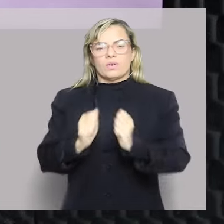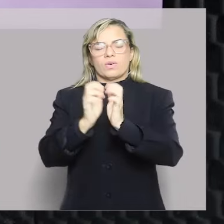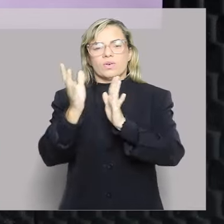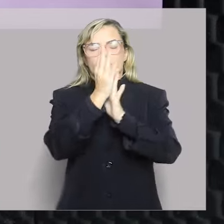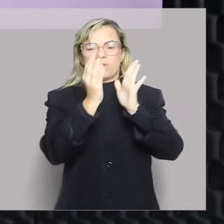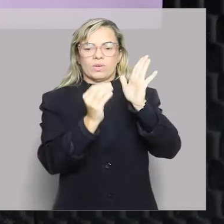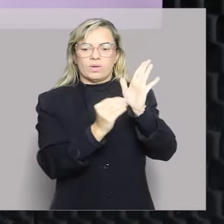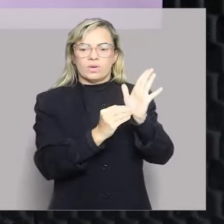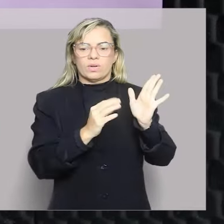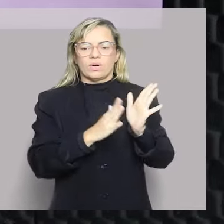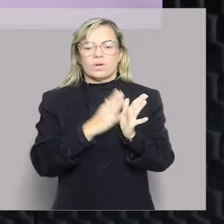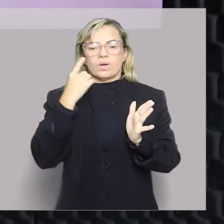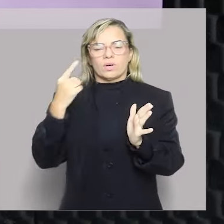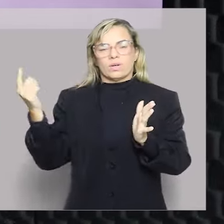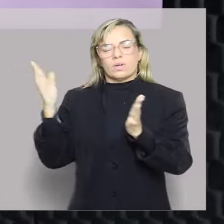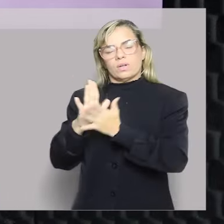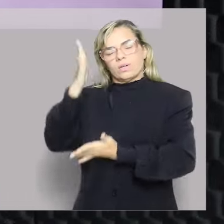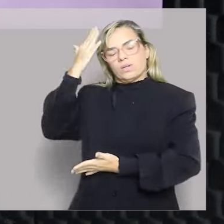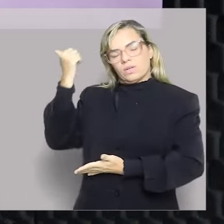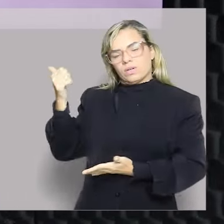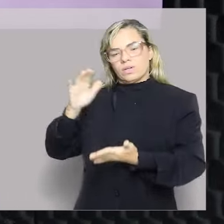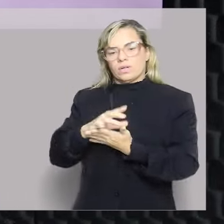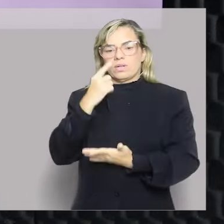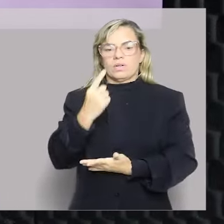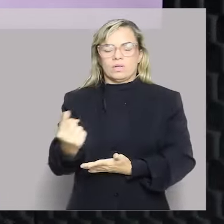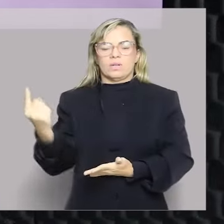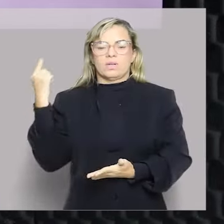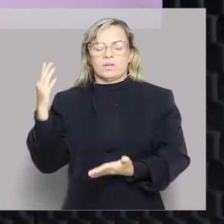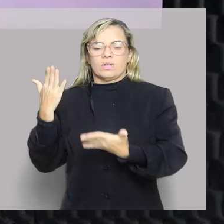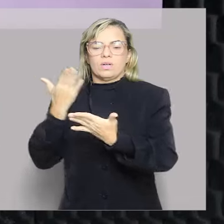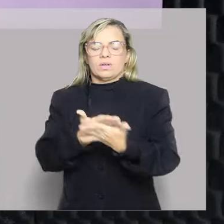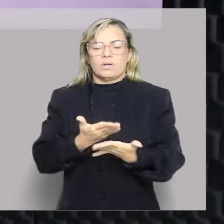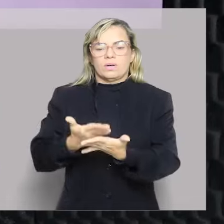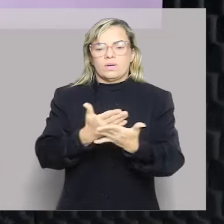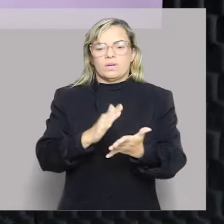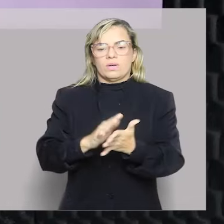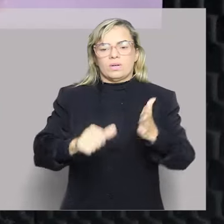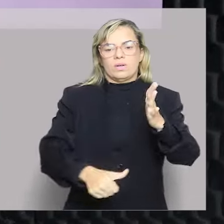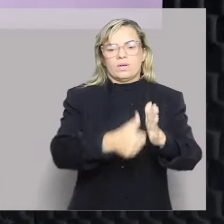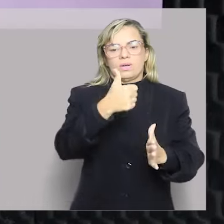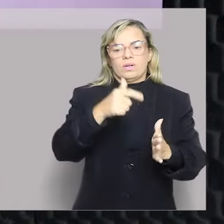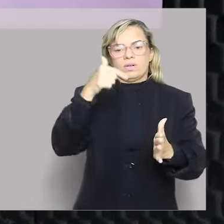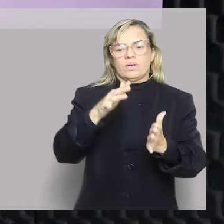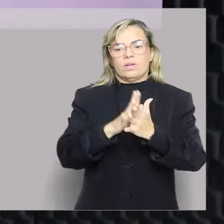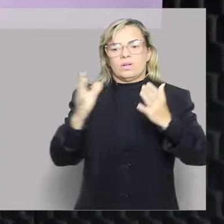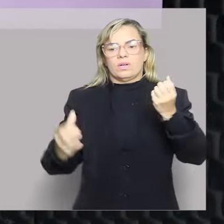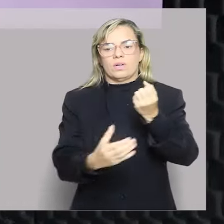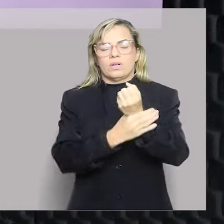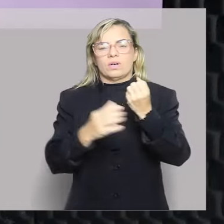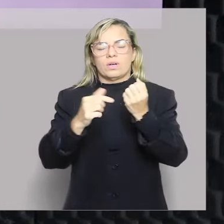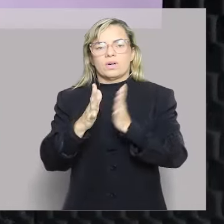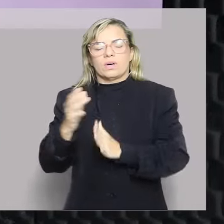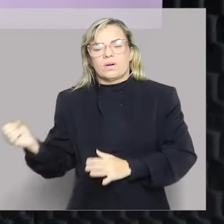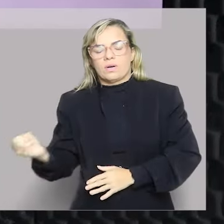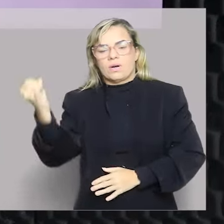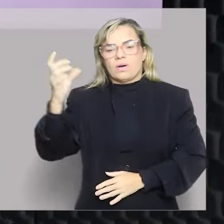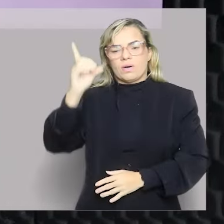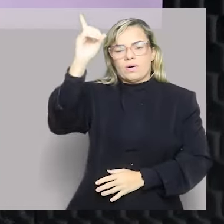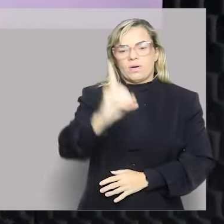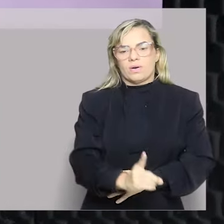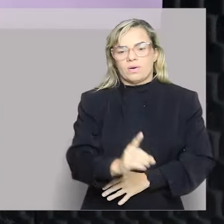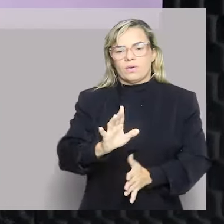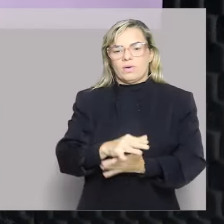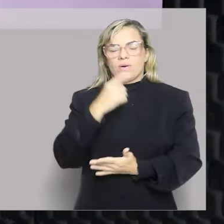conteúdo. Então já sabendo isso aqui que a gente vai estudar, agora a gente vai estudar primeiro direitos e garantias fundamentais.